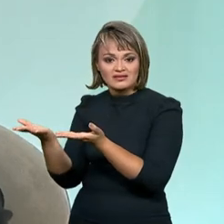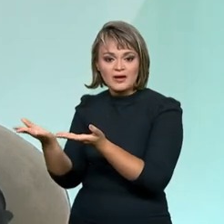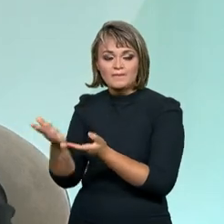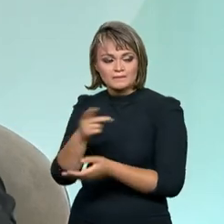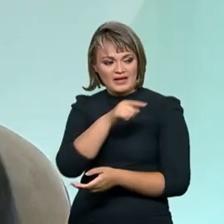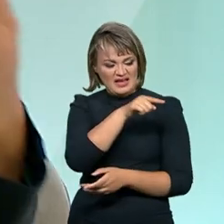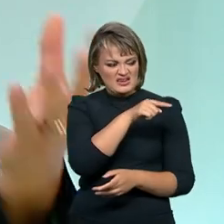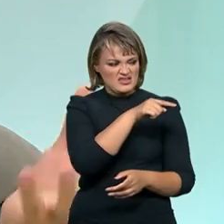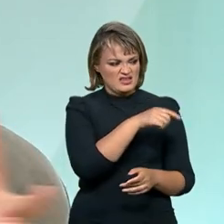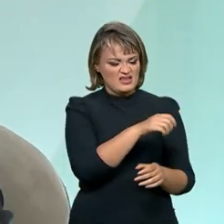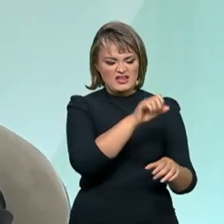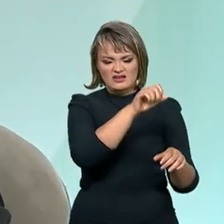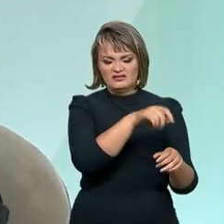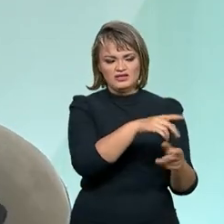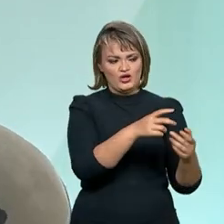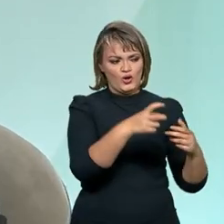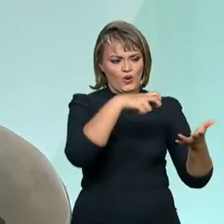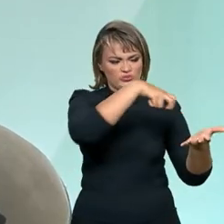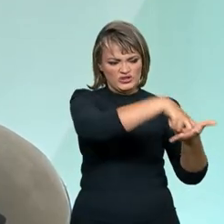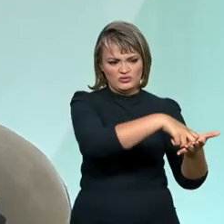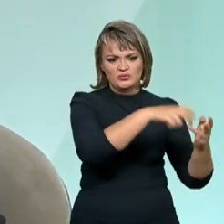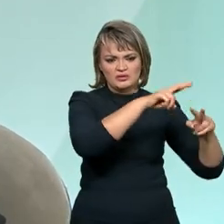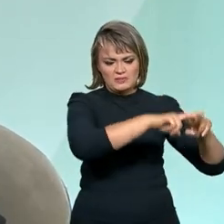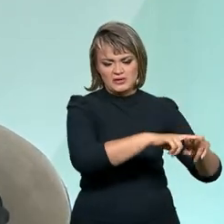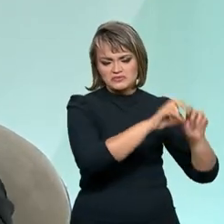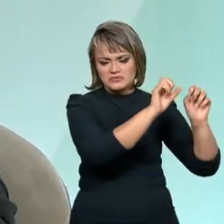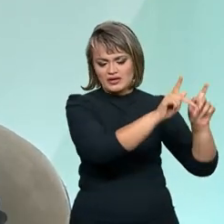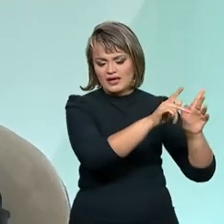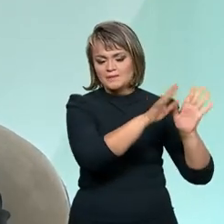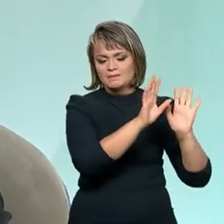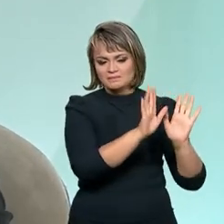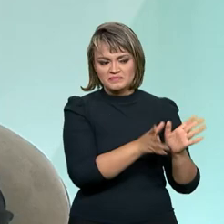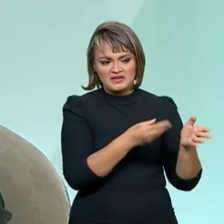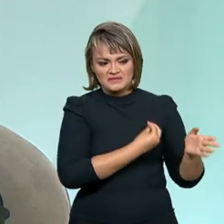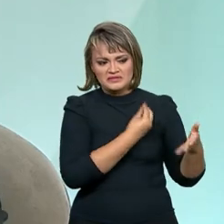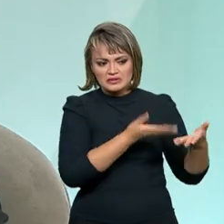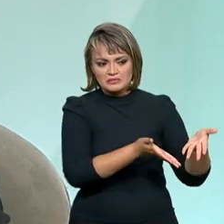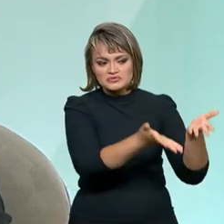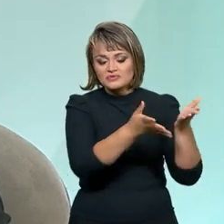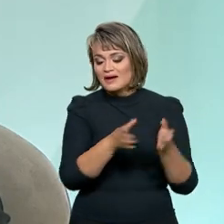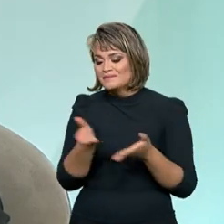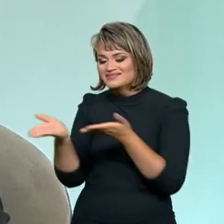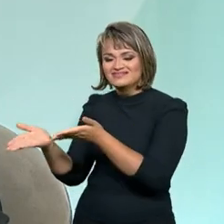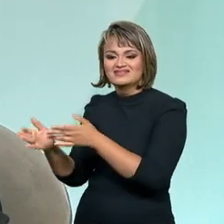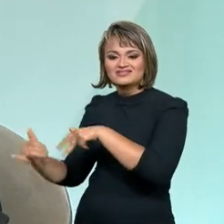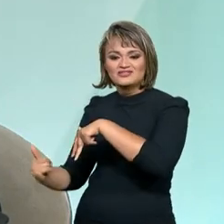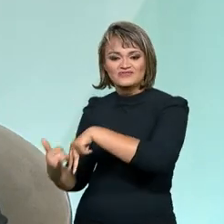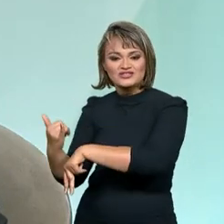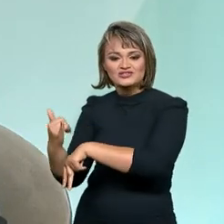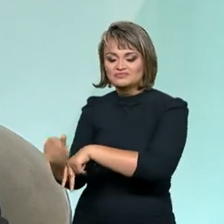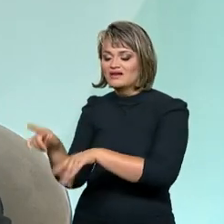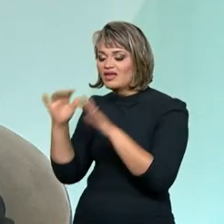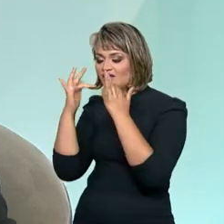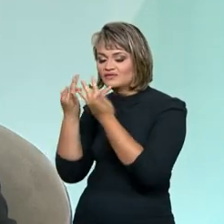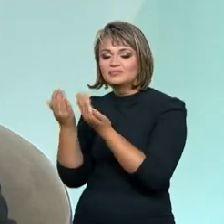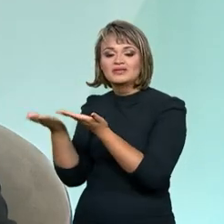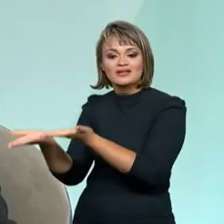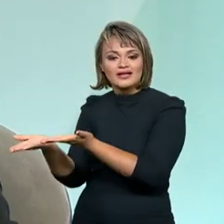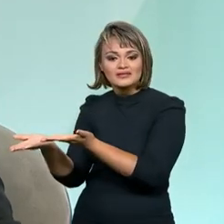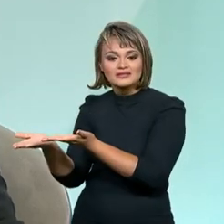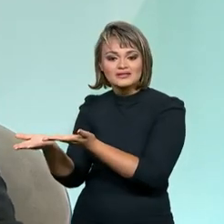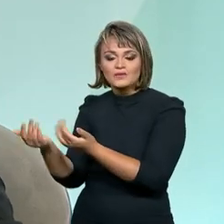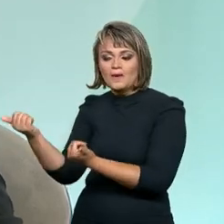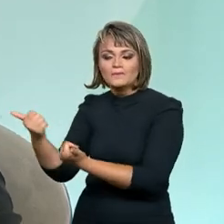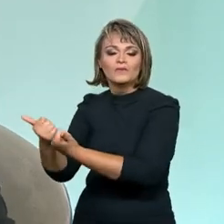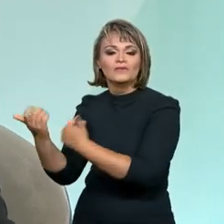que foram, os que foram condenados, que cumpriram a sua pena, seguem a vida. E as famílias que ficaram ali sem suporte,